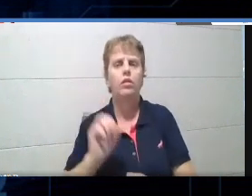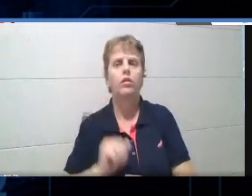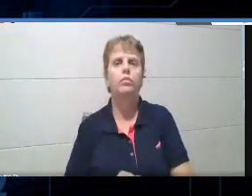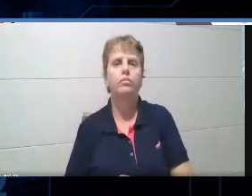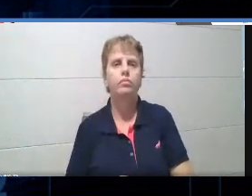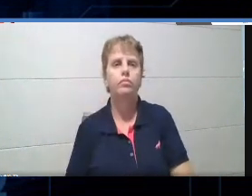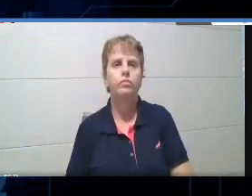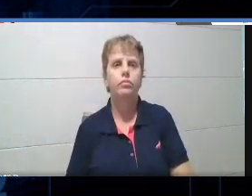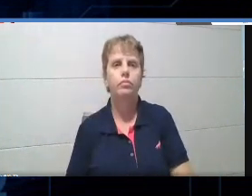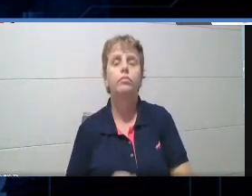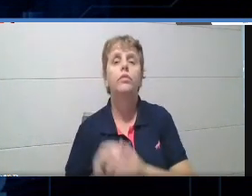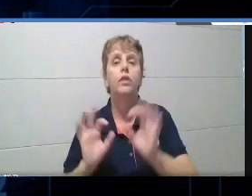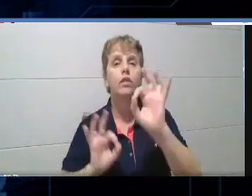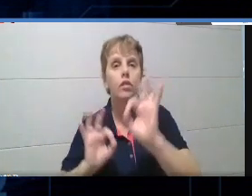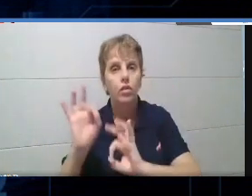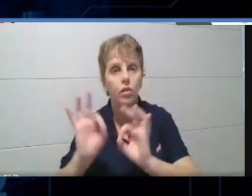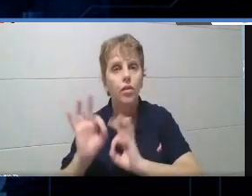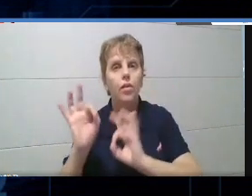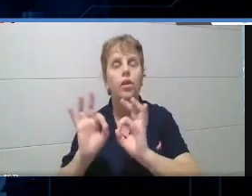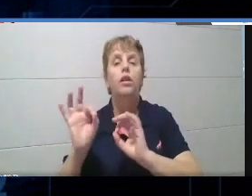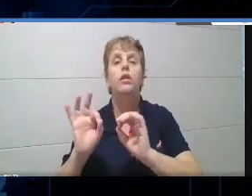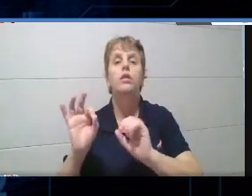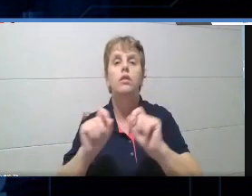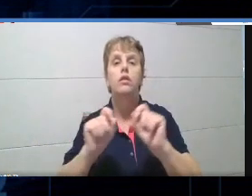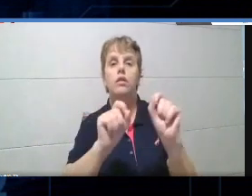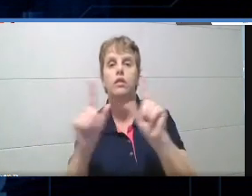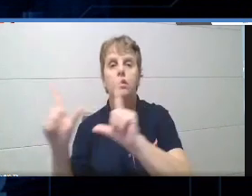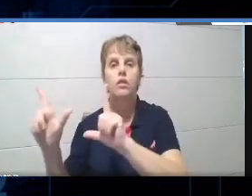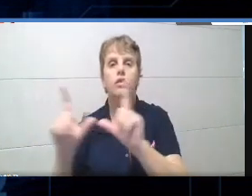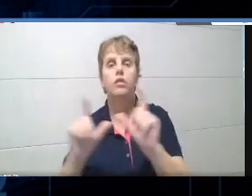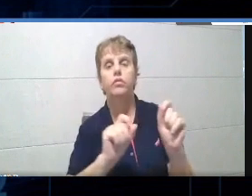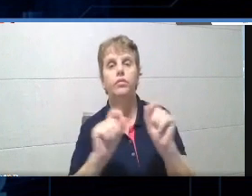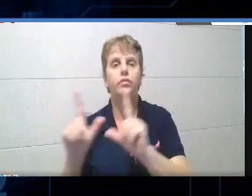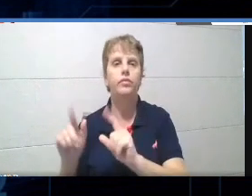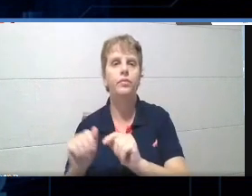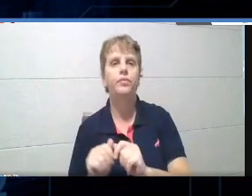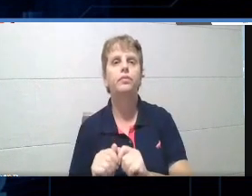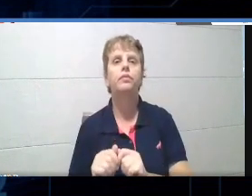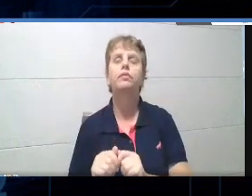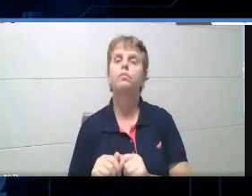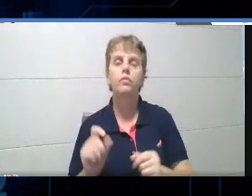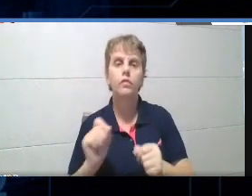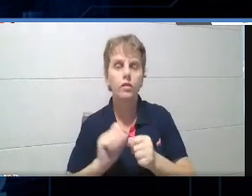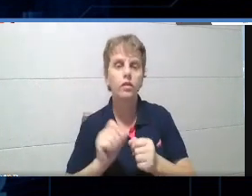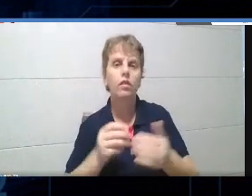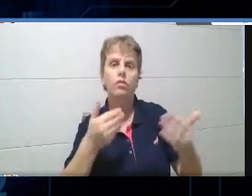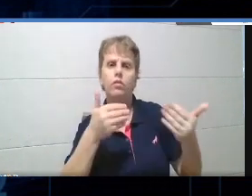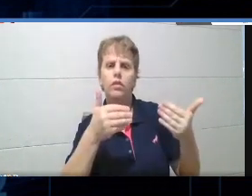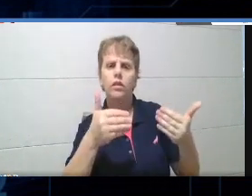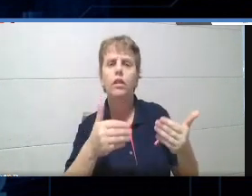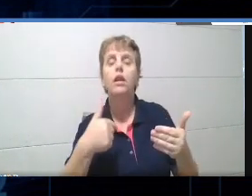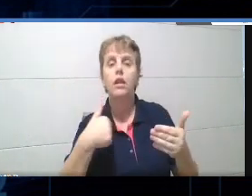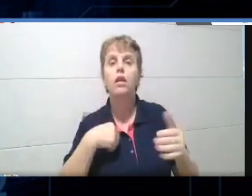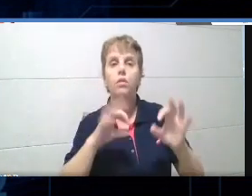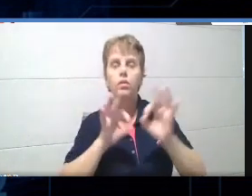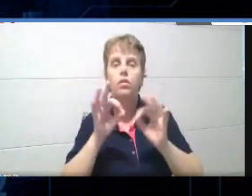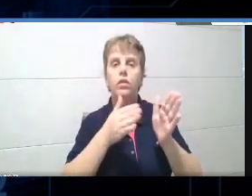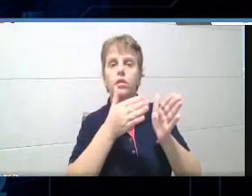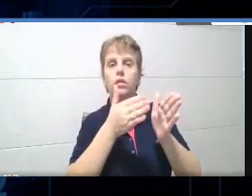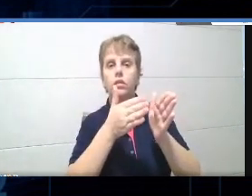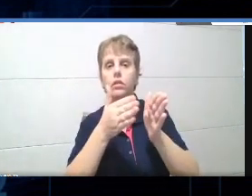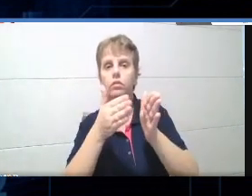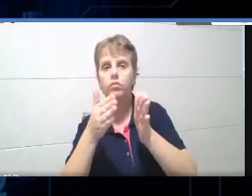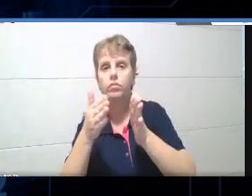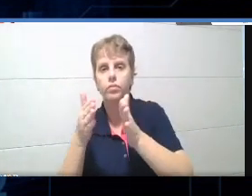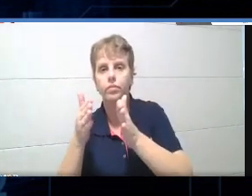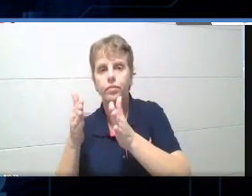percebam, montaram os slides, mesma conversa, né, então eu fiz um roteirinho aqui para eles, ó, eu quero